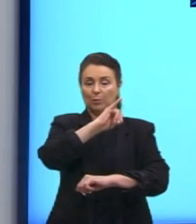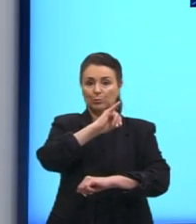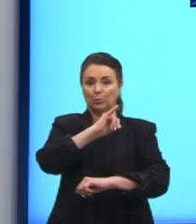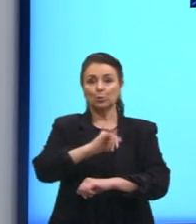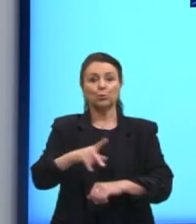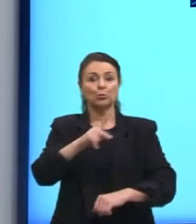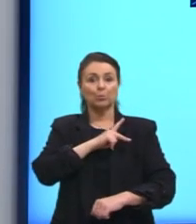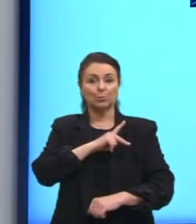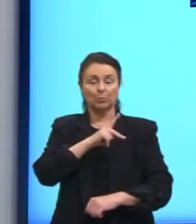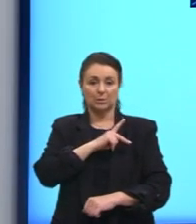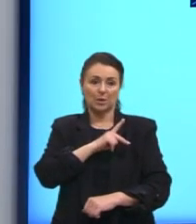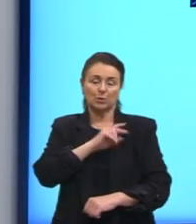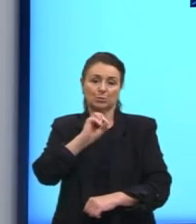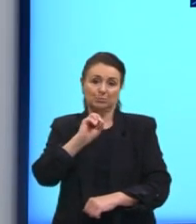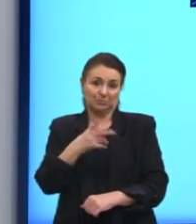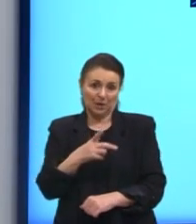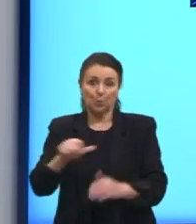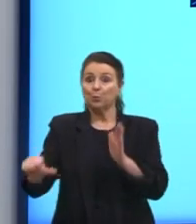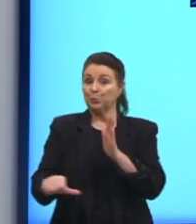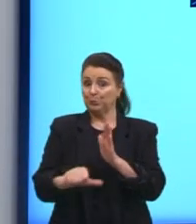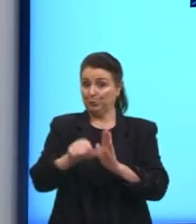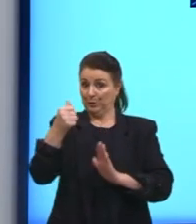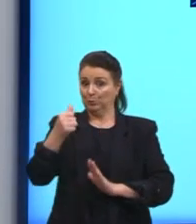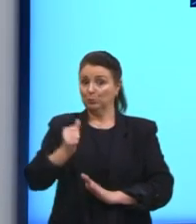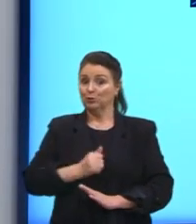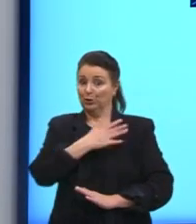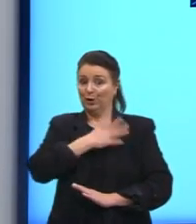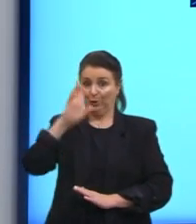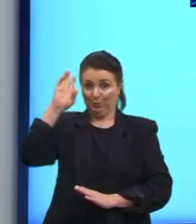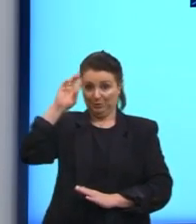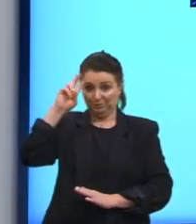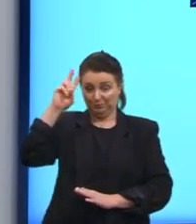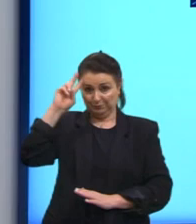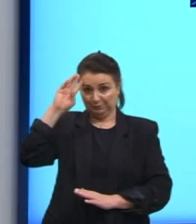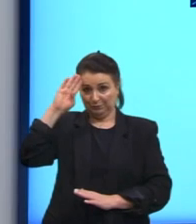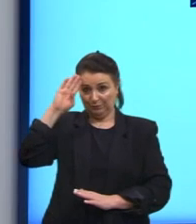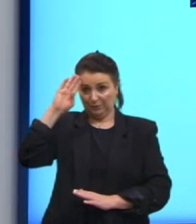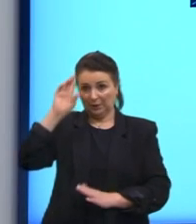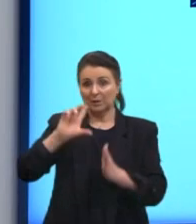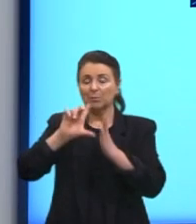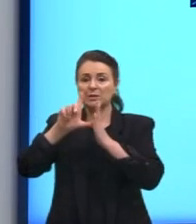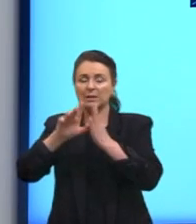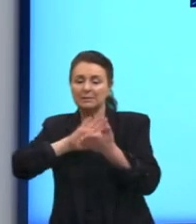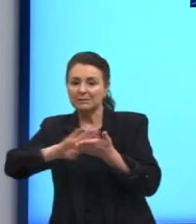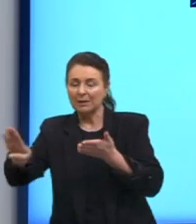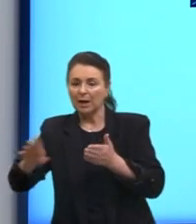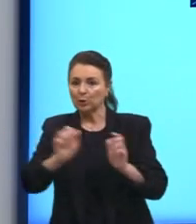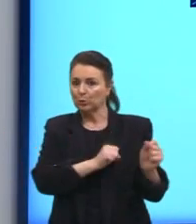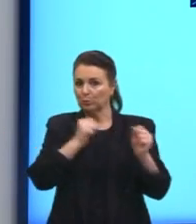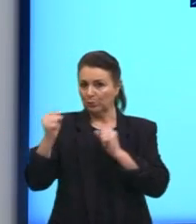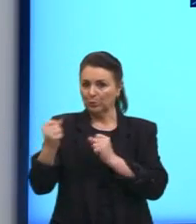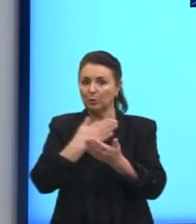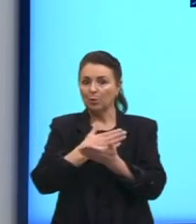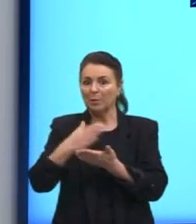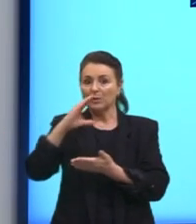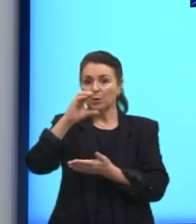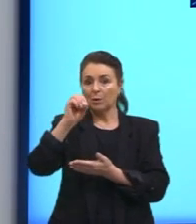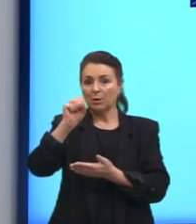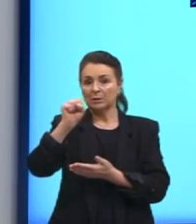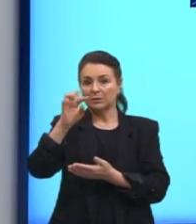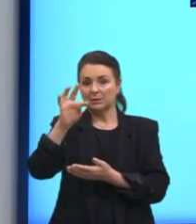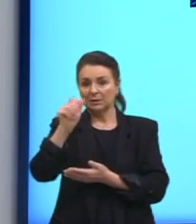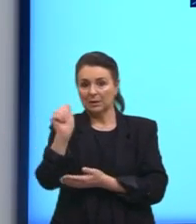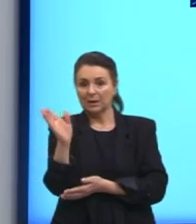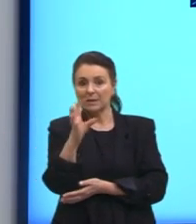Branco. O Castelo Branco foi o primeiro ditador, mas ele depois sai do poder, entra o Costa e Silva no lugar dele,